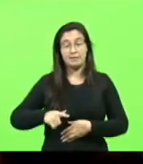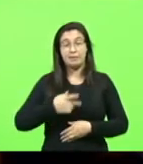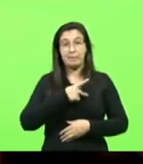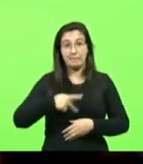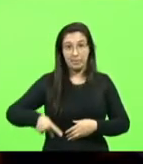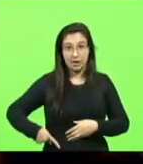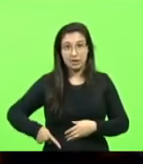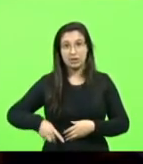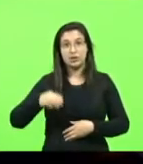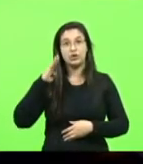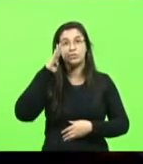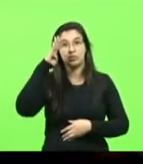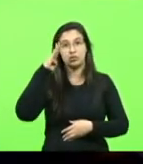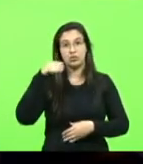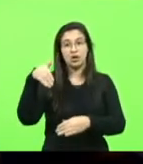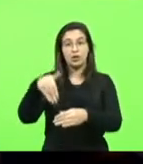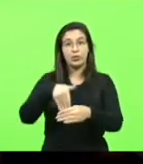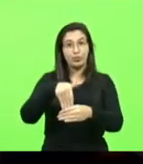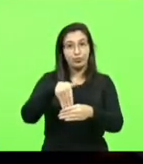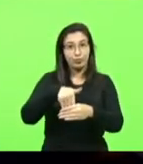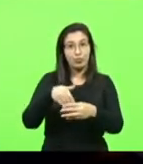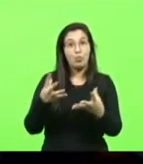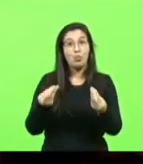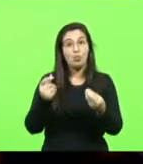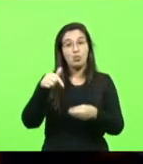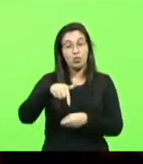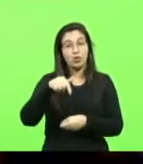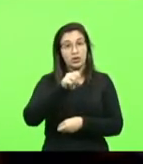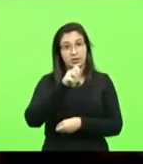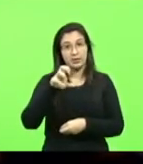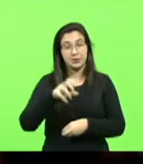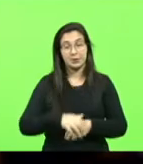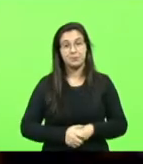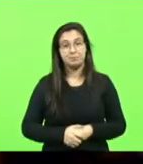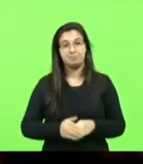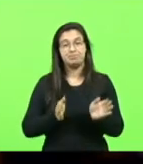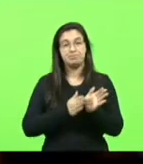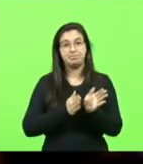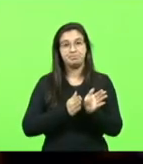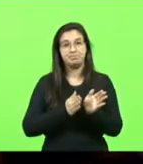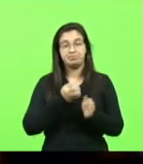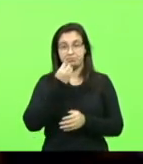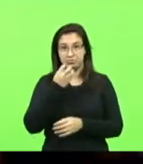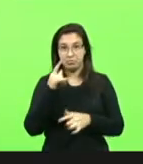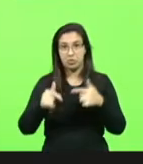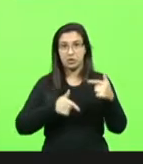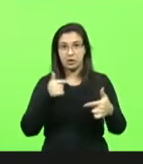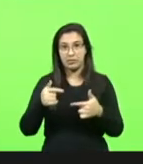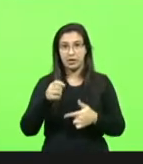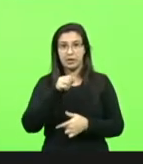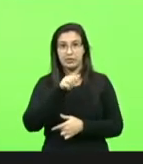Um abraço, um excelente final de semana a todos. Bom trabalho, Ada. Bom trabalho, Sr. Presidente.